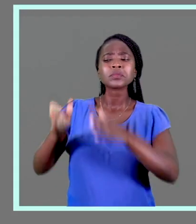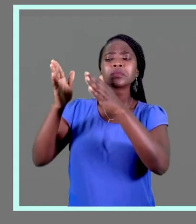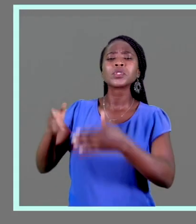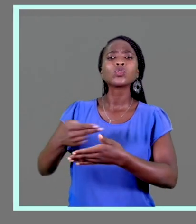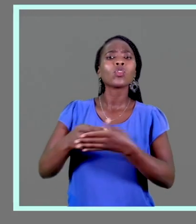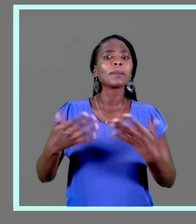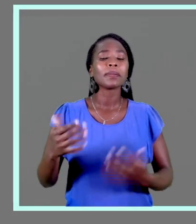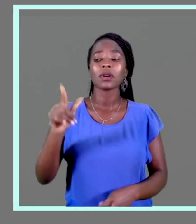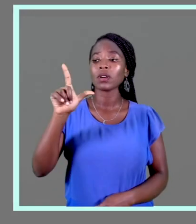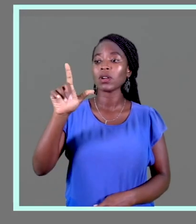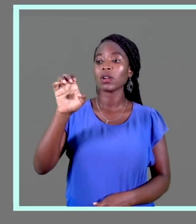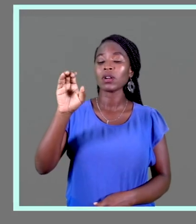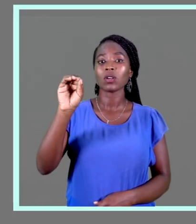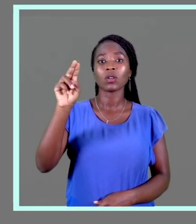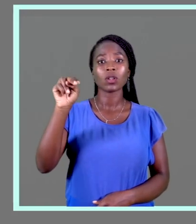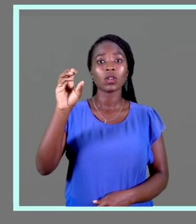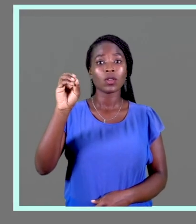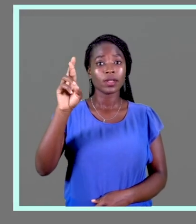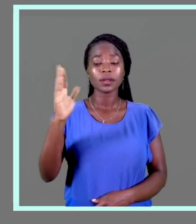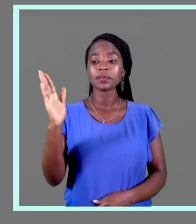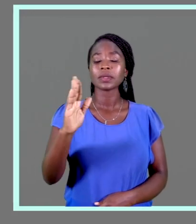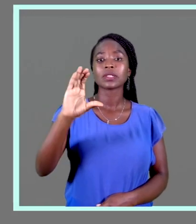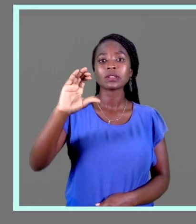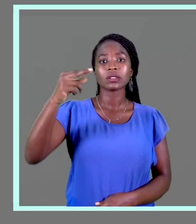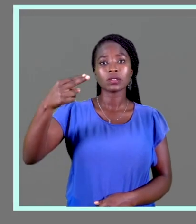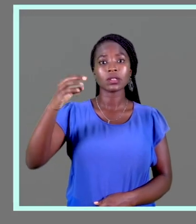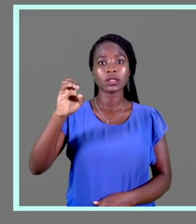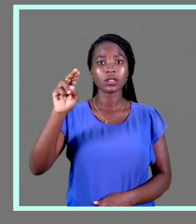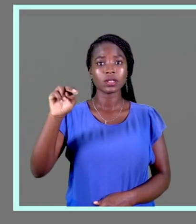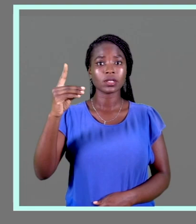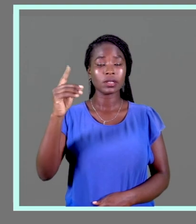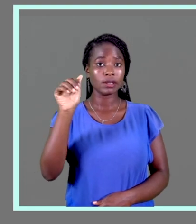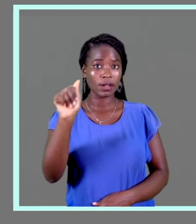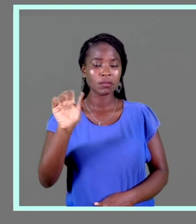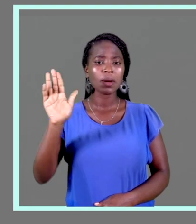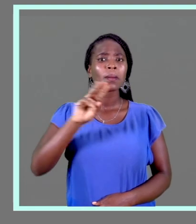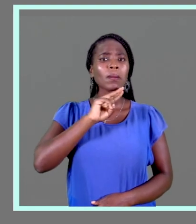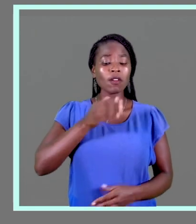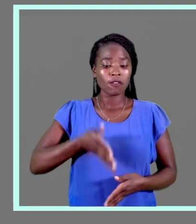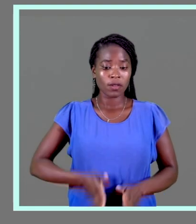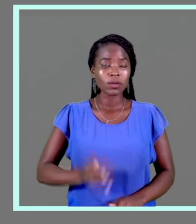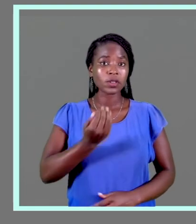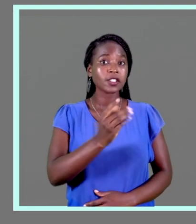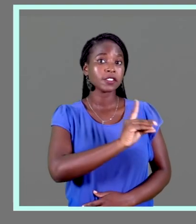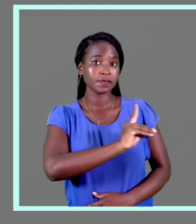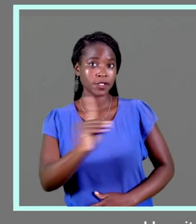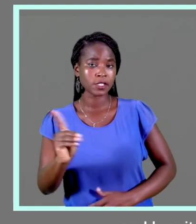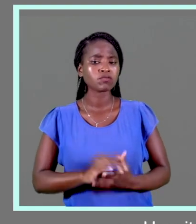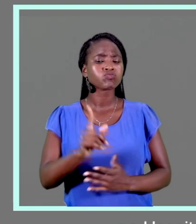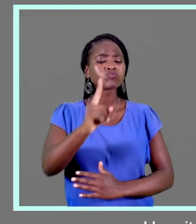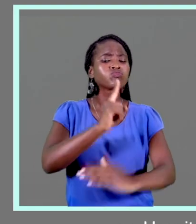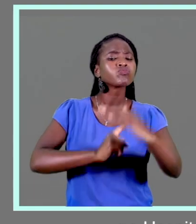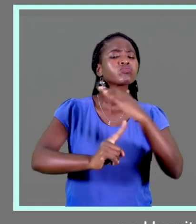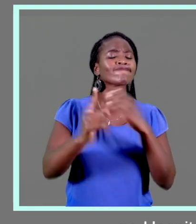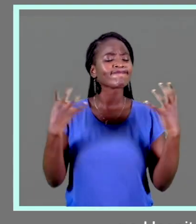Chama-se Leonor Xenda, mãe de uma criança com deficiência que fazia terapia no